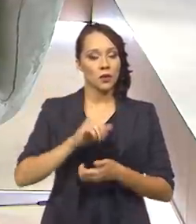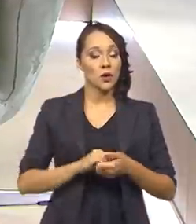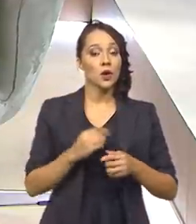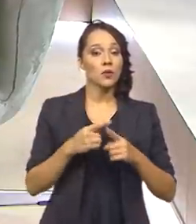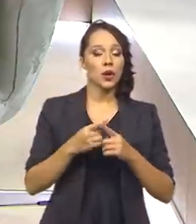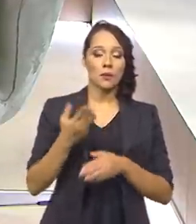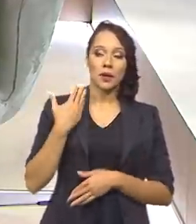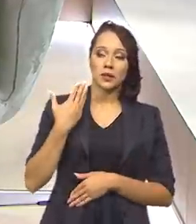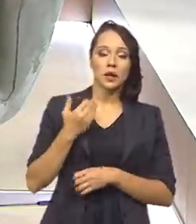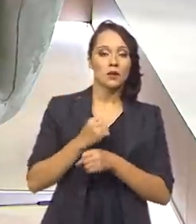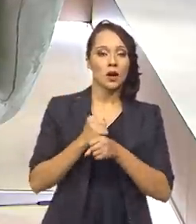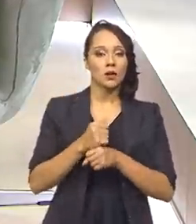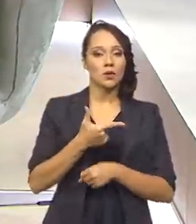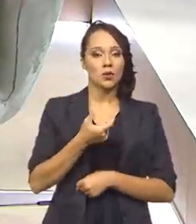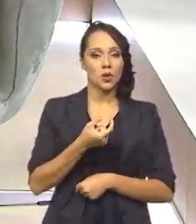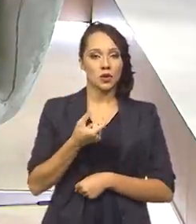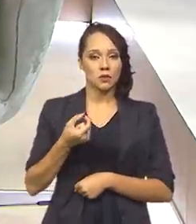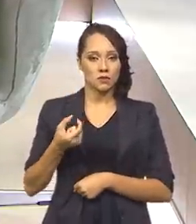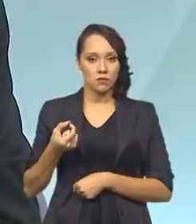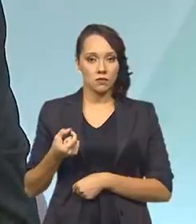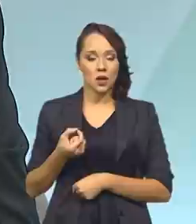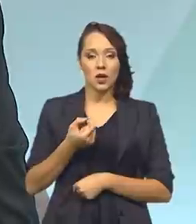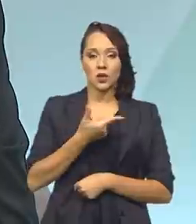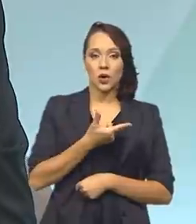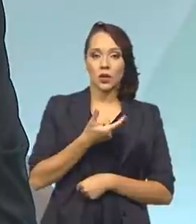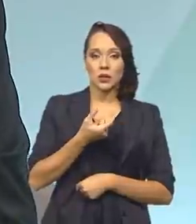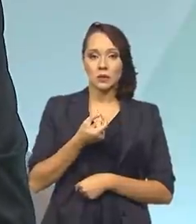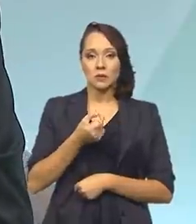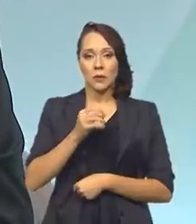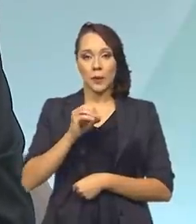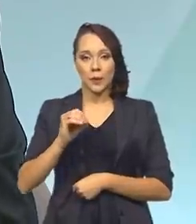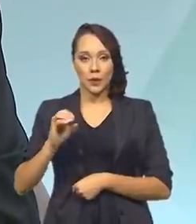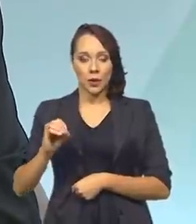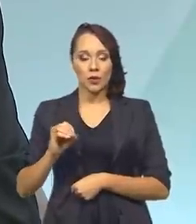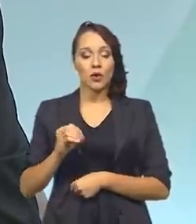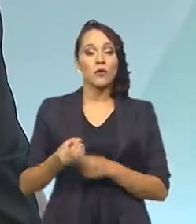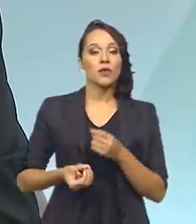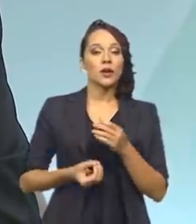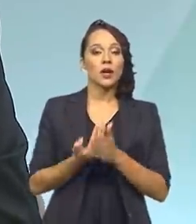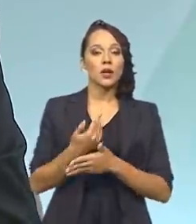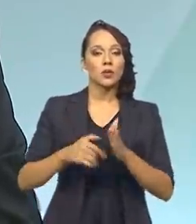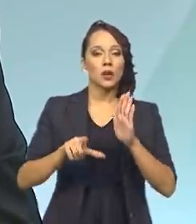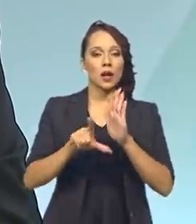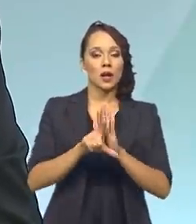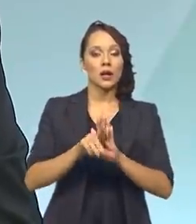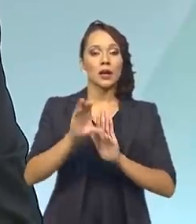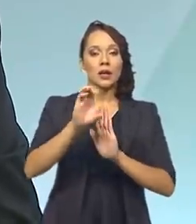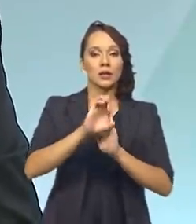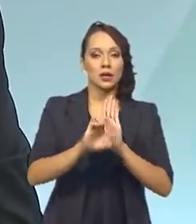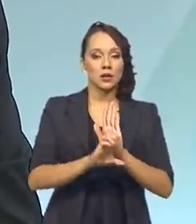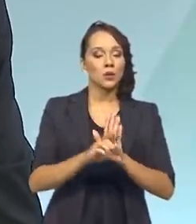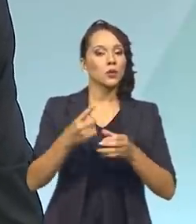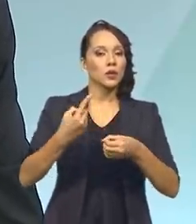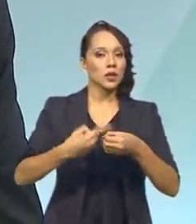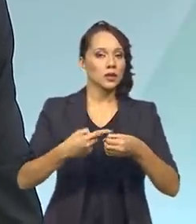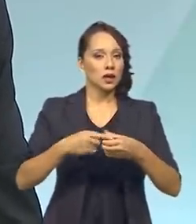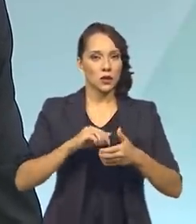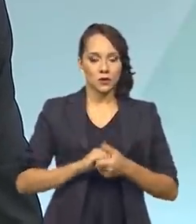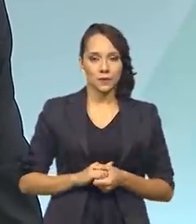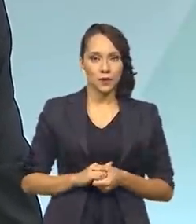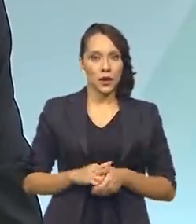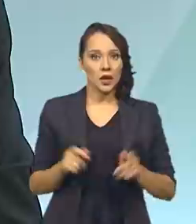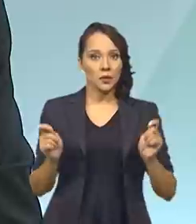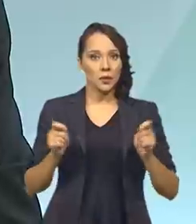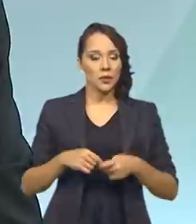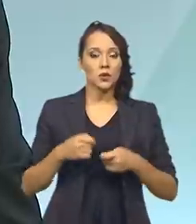2000, foi criado, foi chantada uma lei chamada Estatuto da Cidade, que permitiu